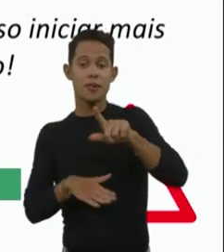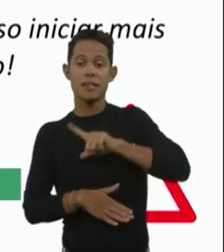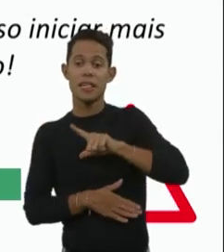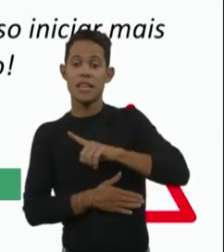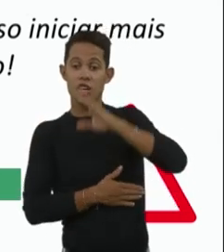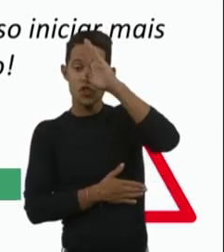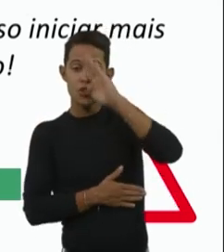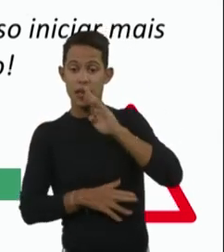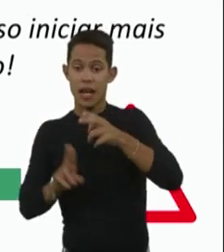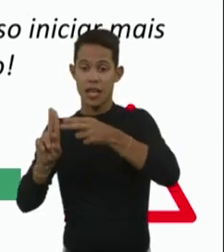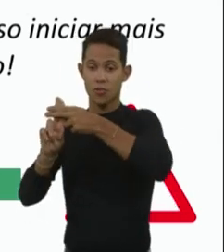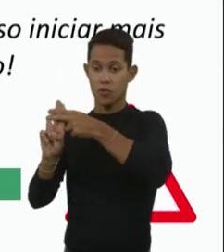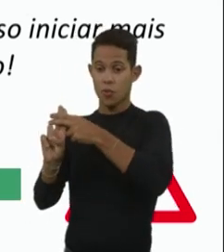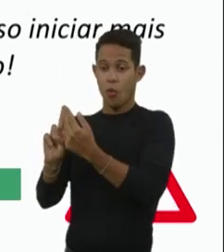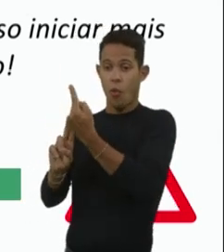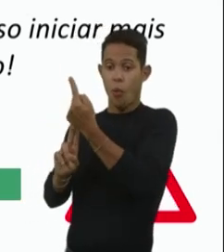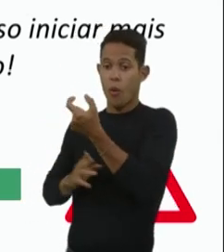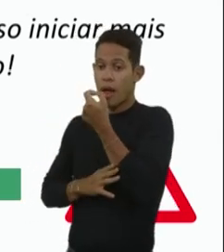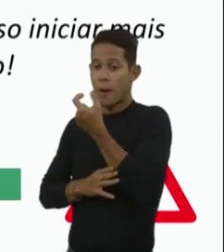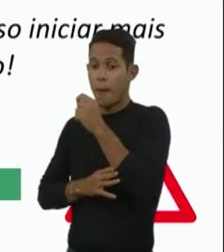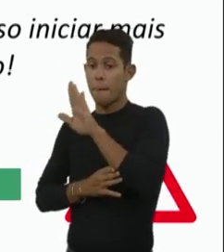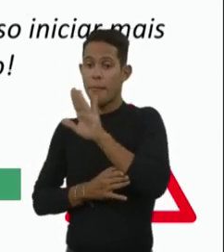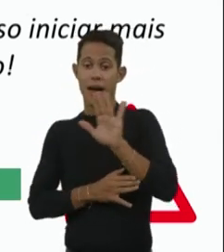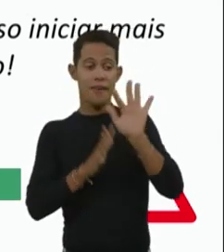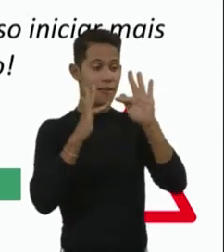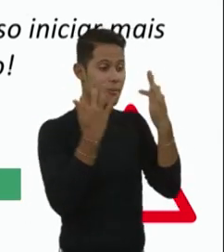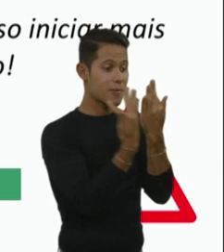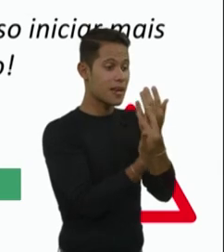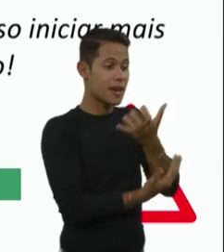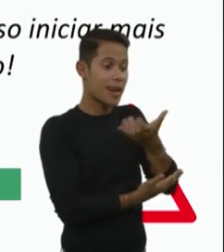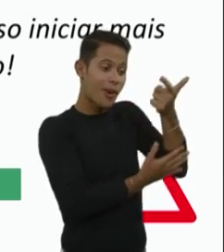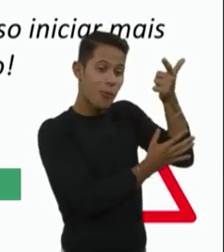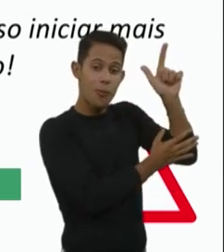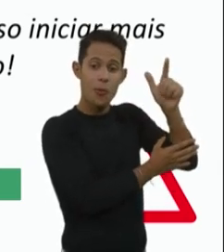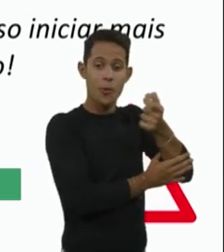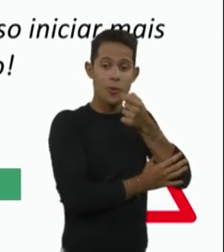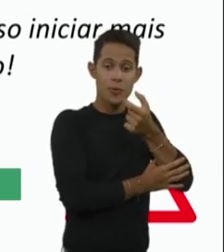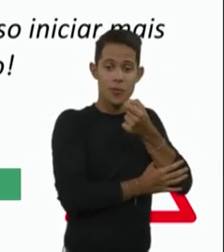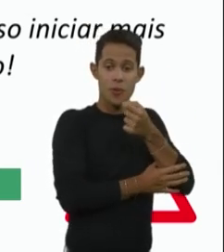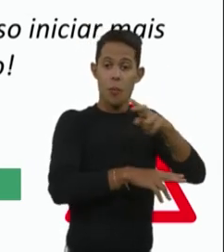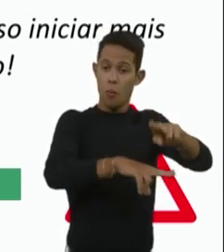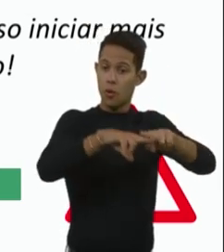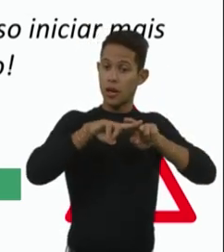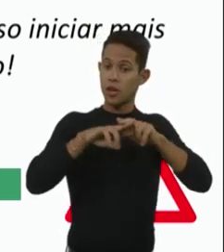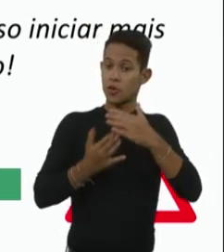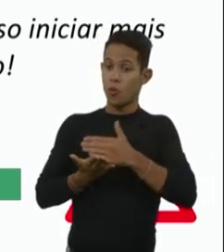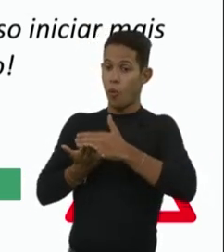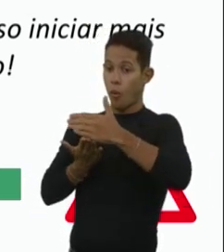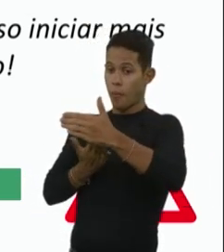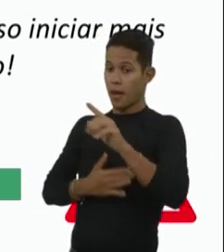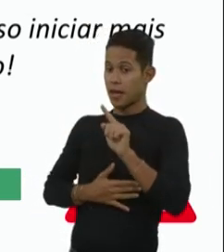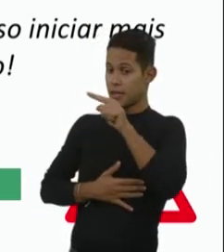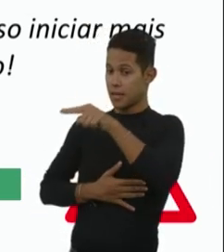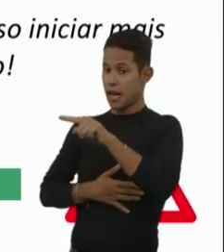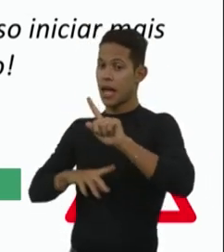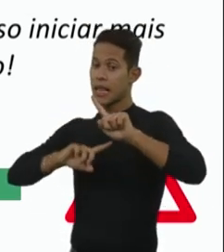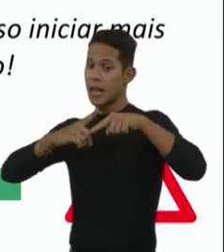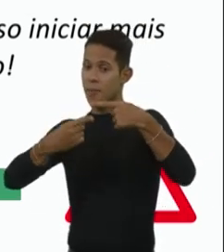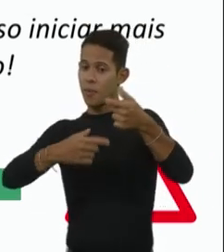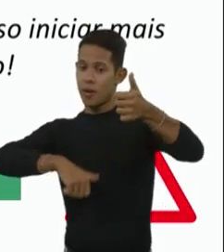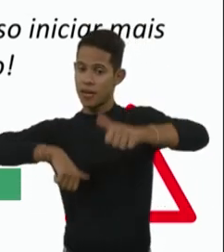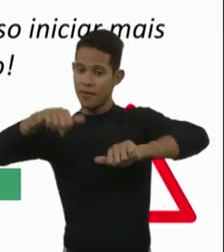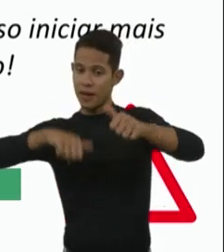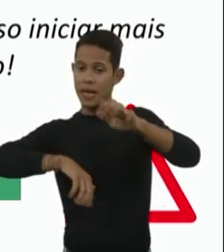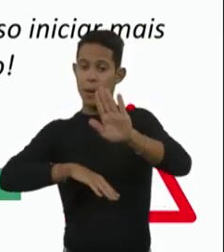medicamento, mas a família quer outro medicamento, bom, então, gente começa com esse, né, e depois você avalia, mas, assim, o